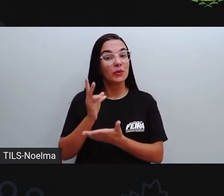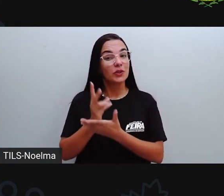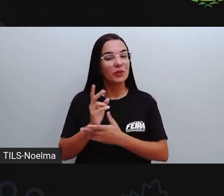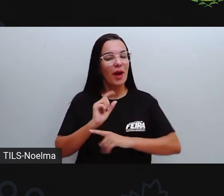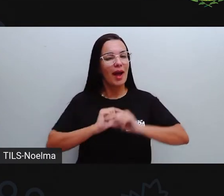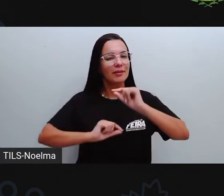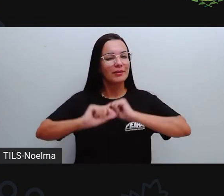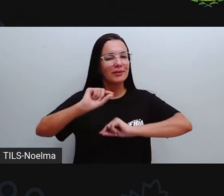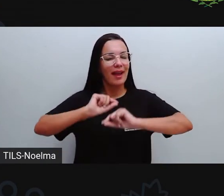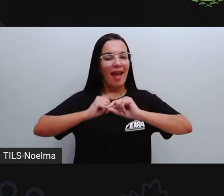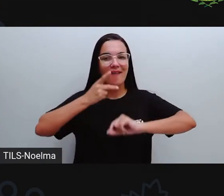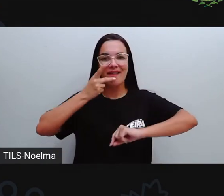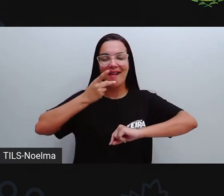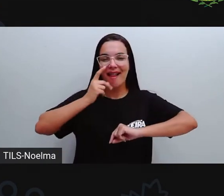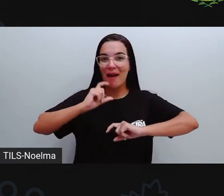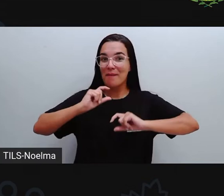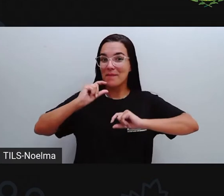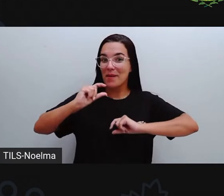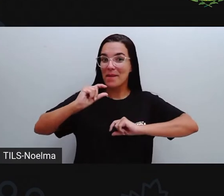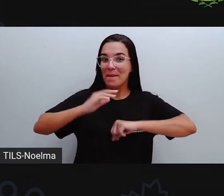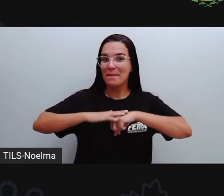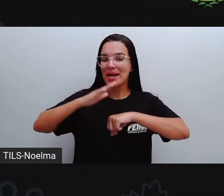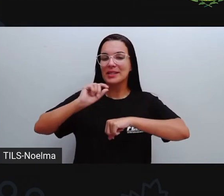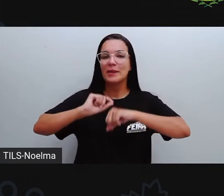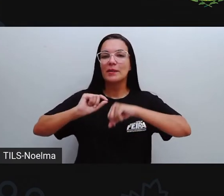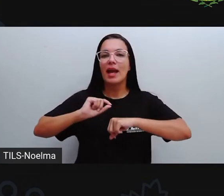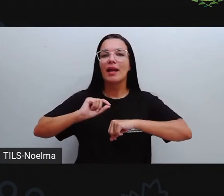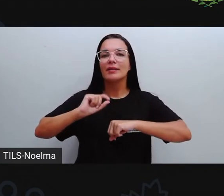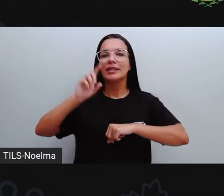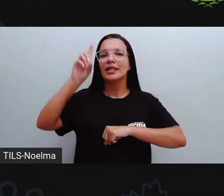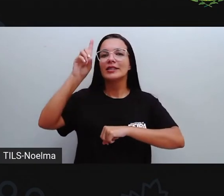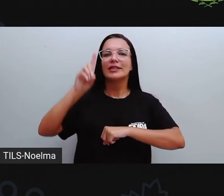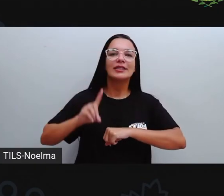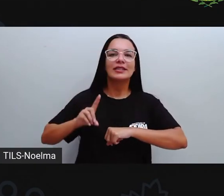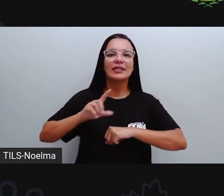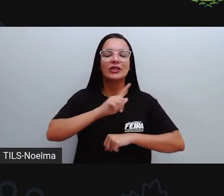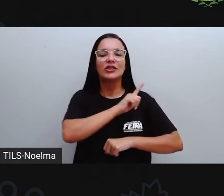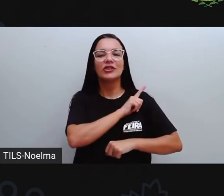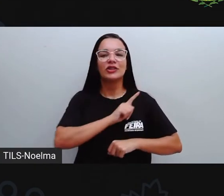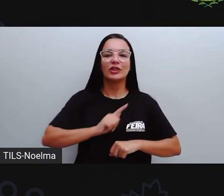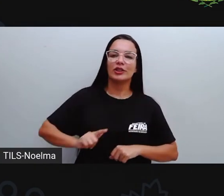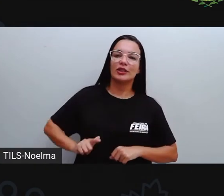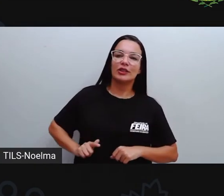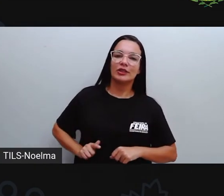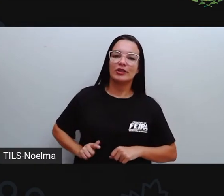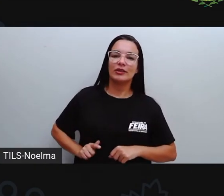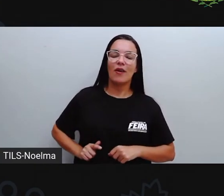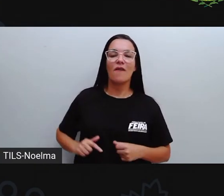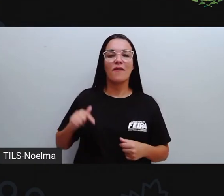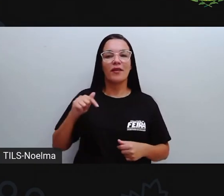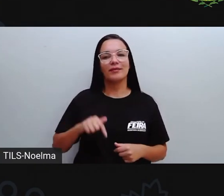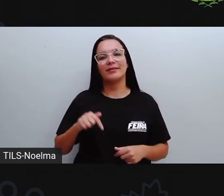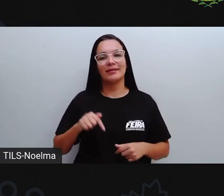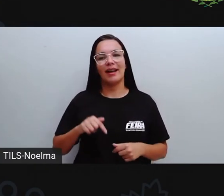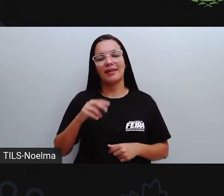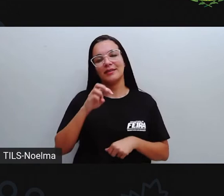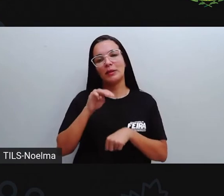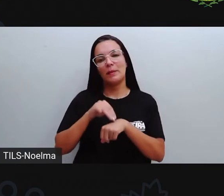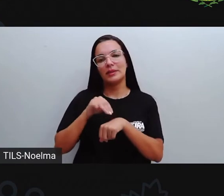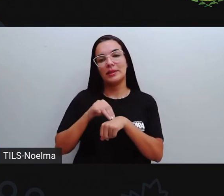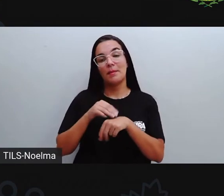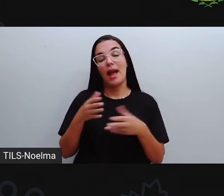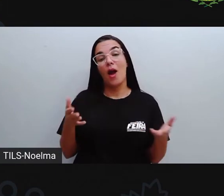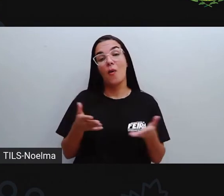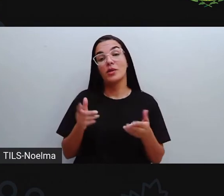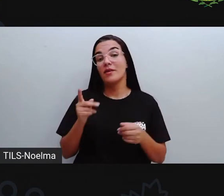falar um pouquinho mais, né, sobre a gestão do município e a gente vai falar sobre a função aí dos vereadores,